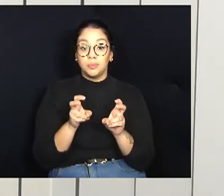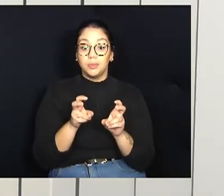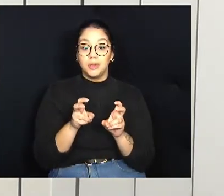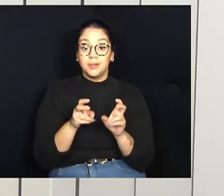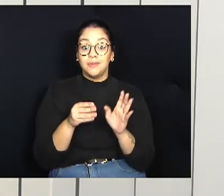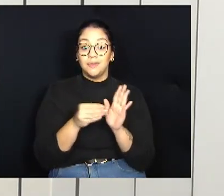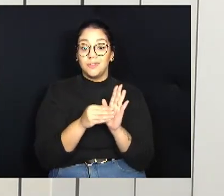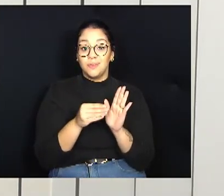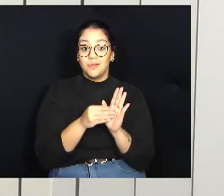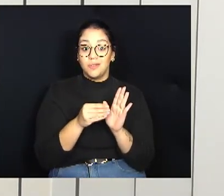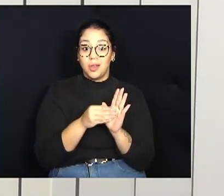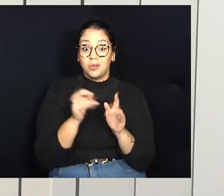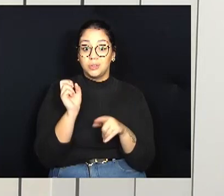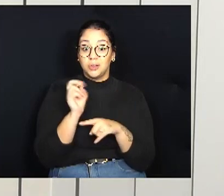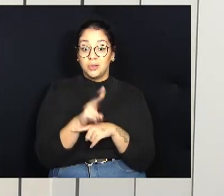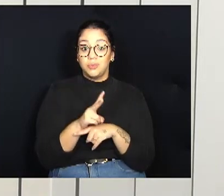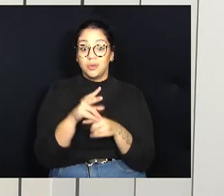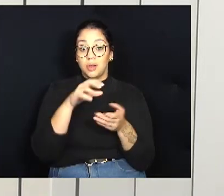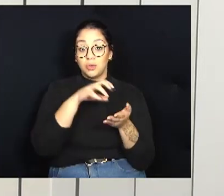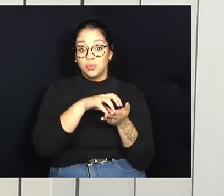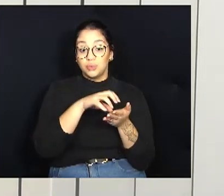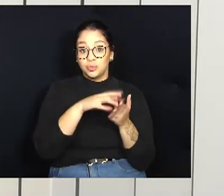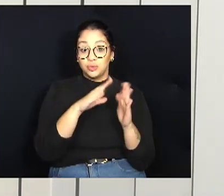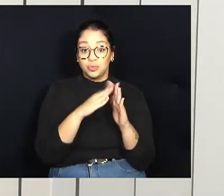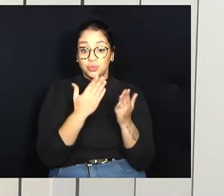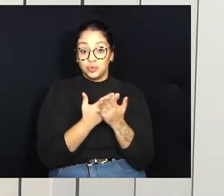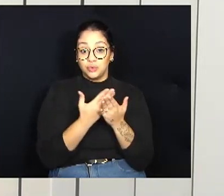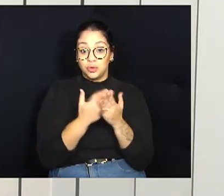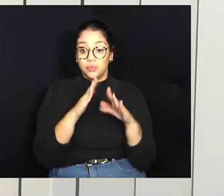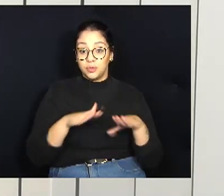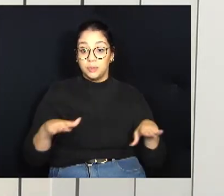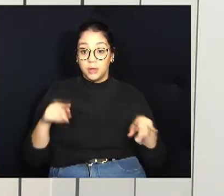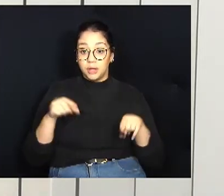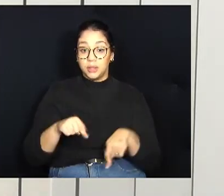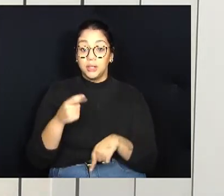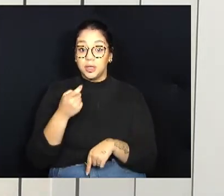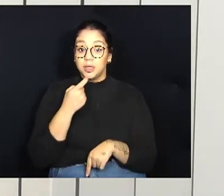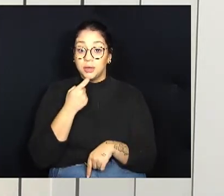vagas nas unidades de educação infantil, aqui no município.